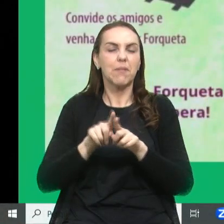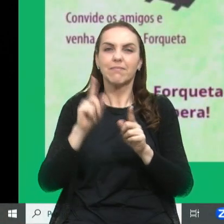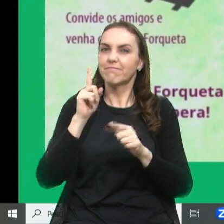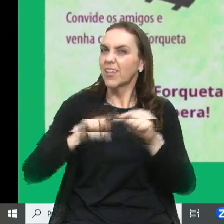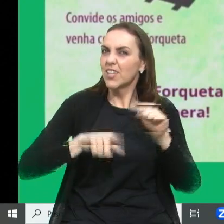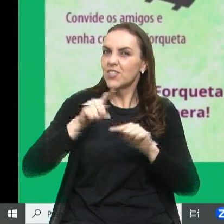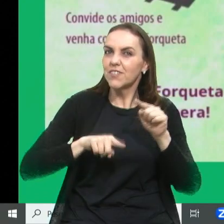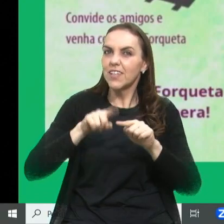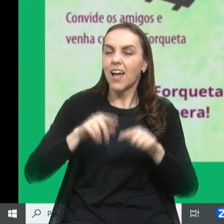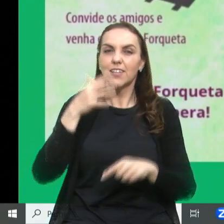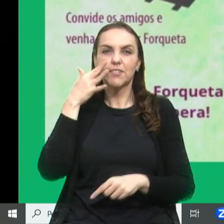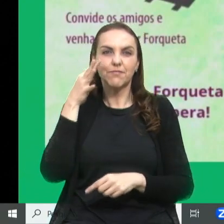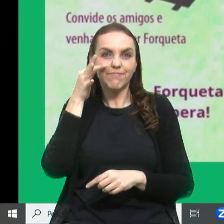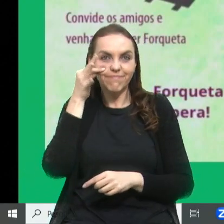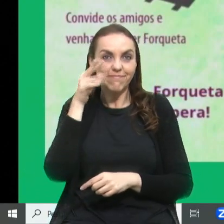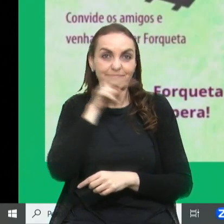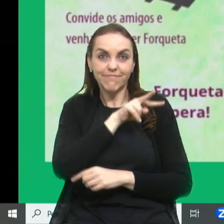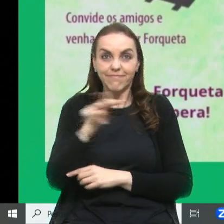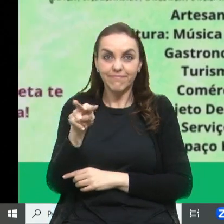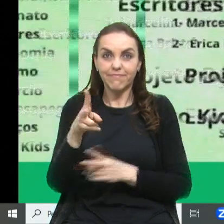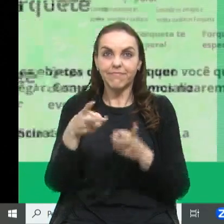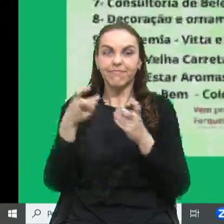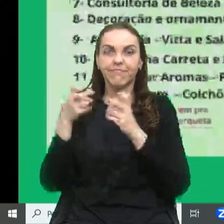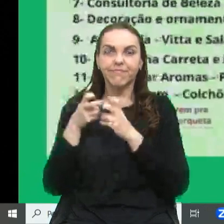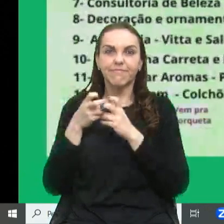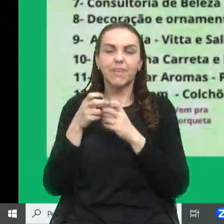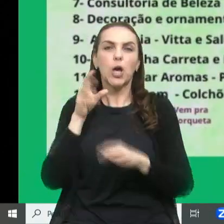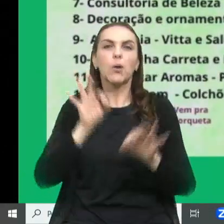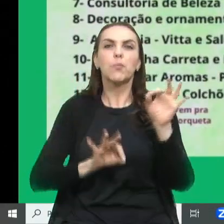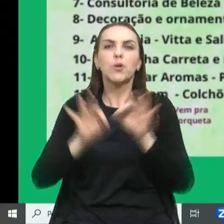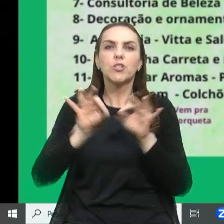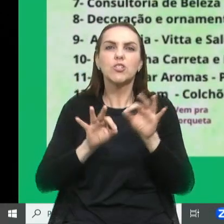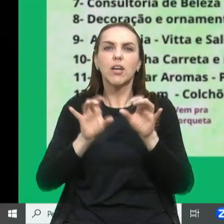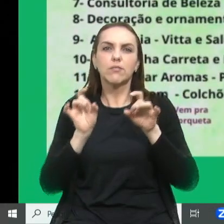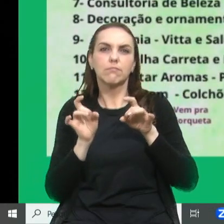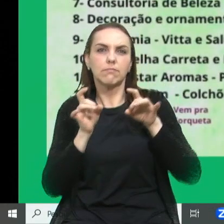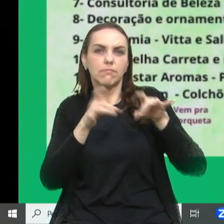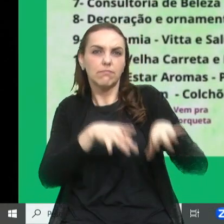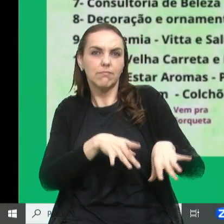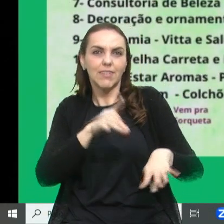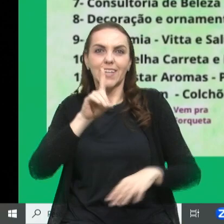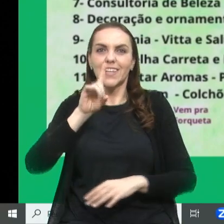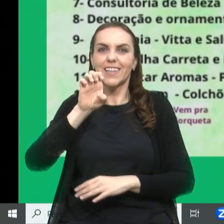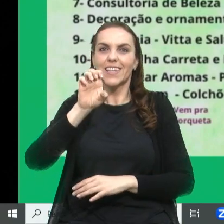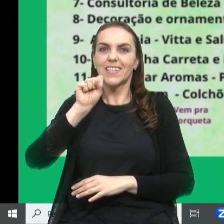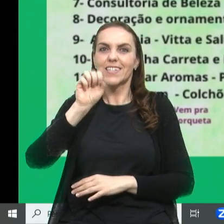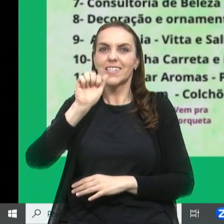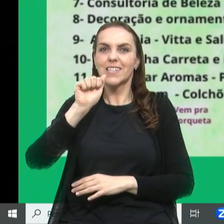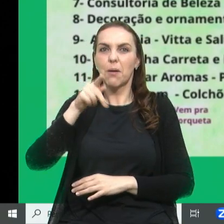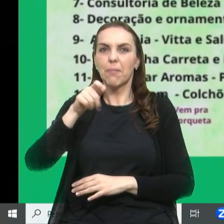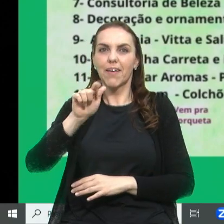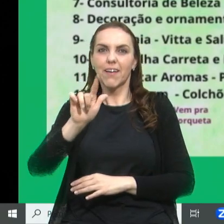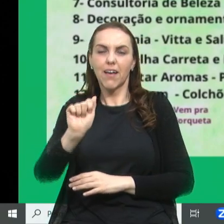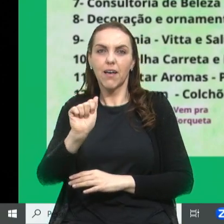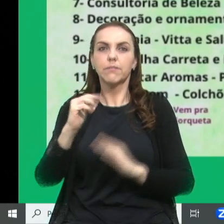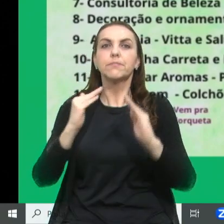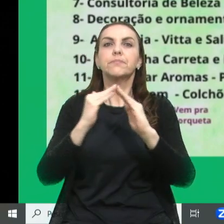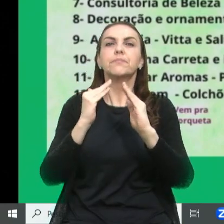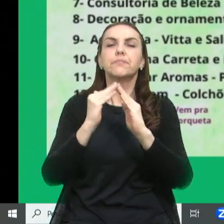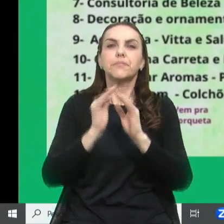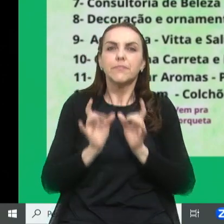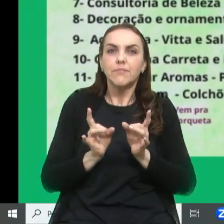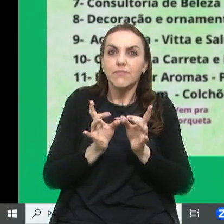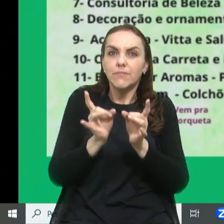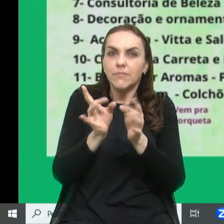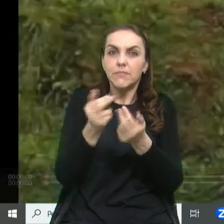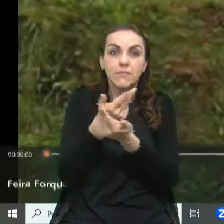Teremos também o projeto Desapega, onde os moradores da localidade podem vender, desapegar